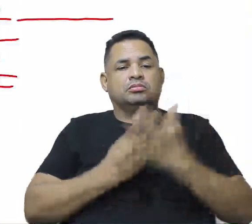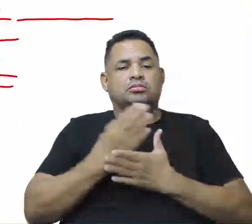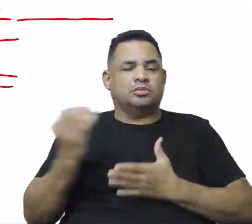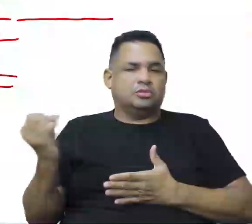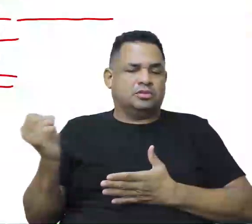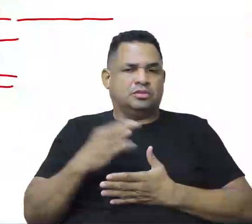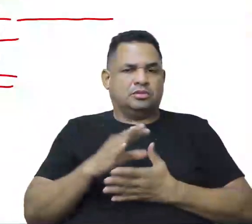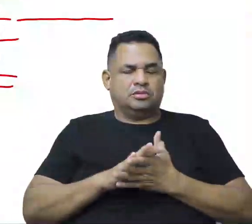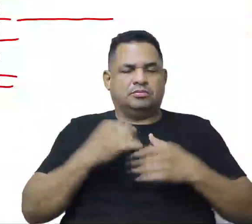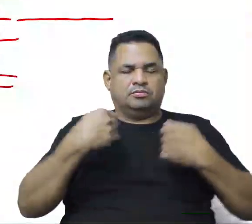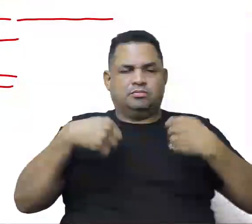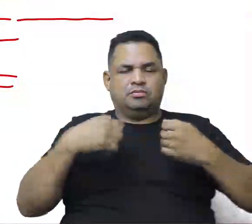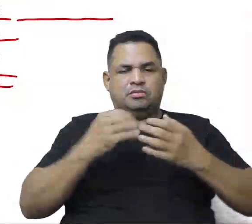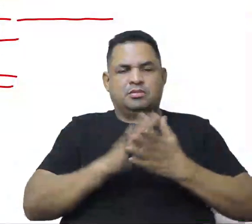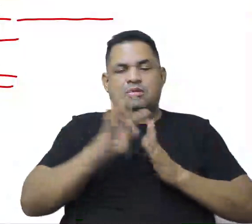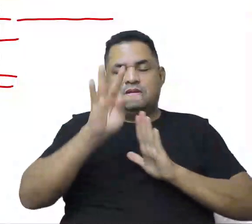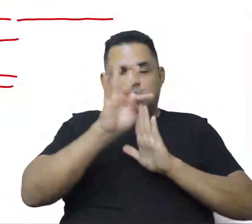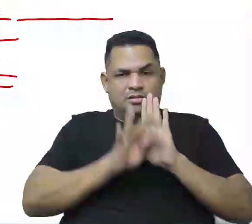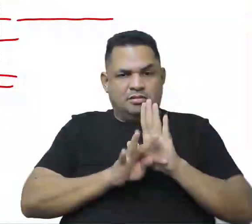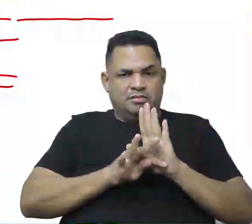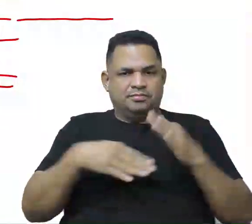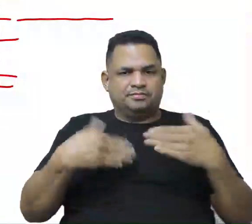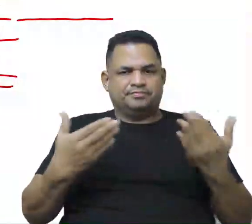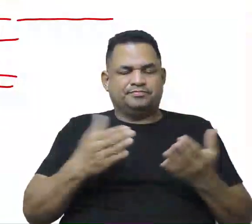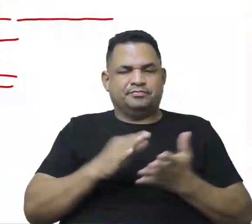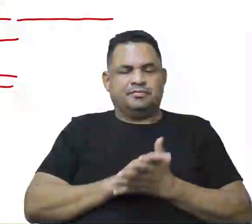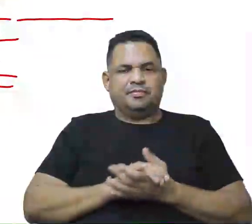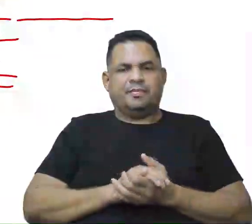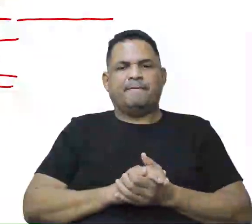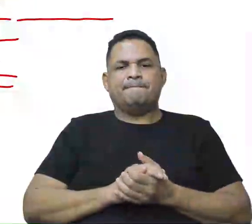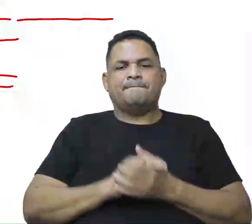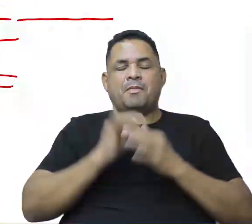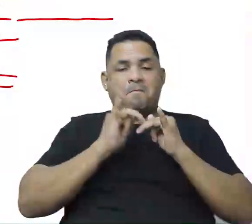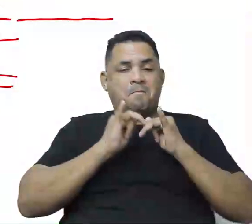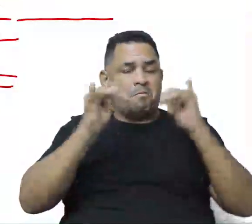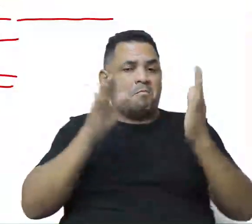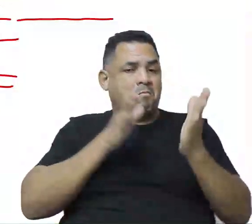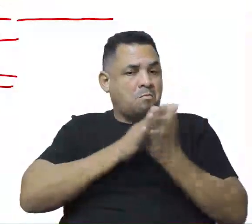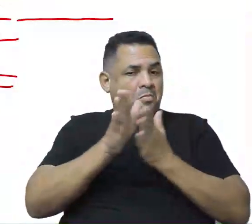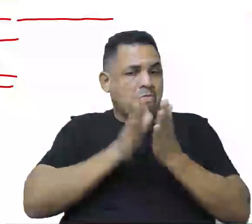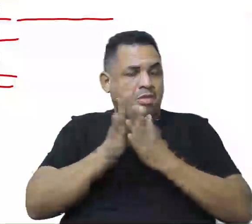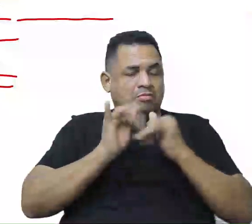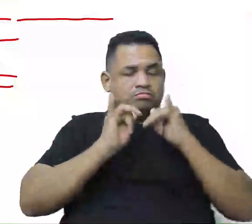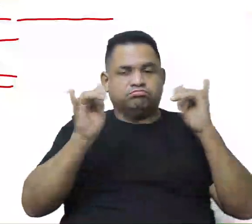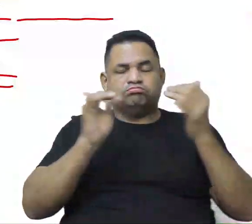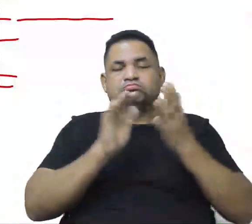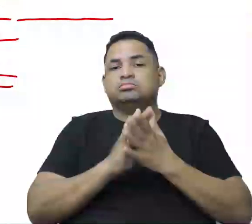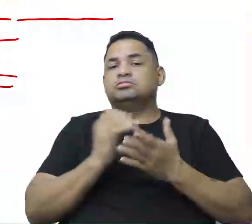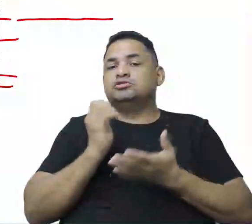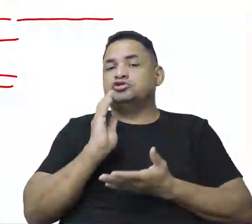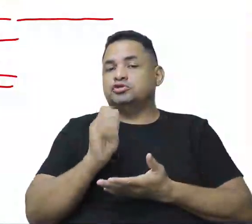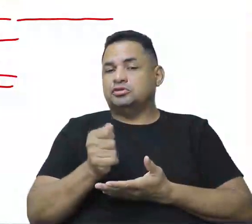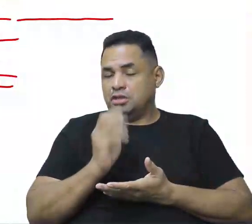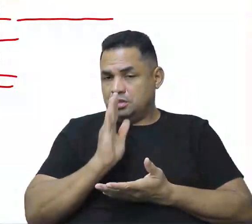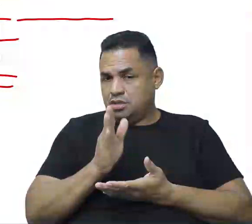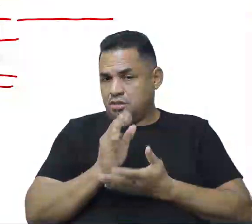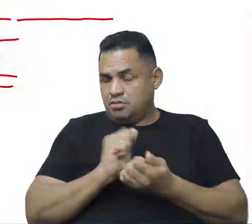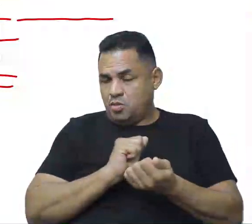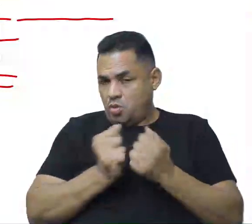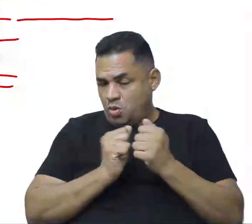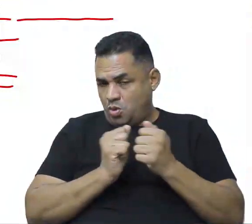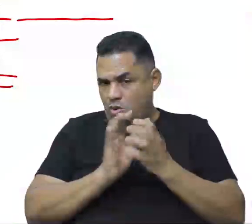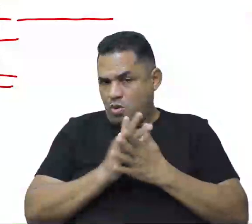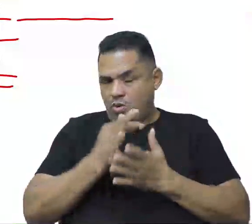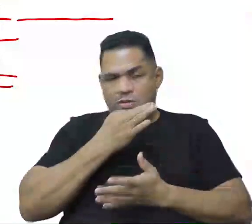texto está sendo bem claro, ele está falando que via a publicidade, via a propaganda, já se manipula a opinião do